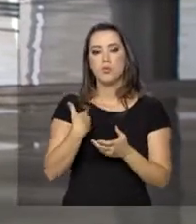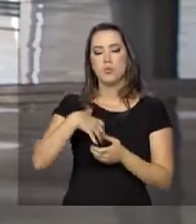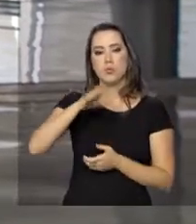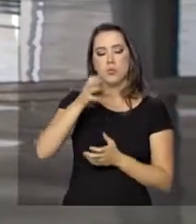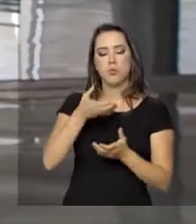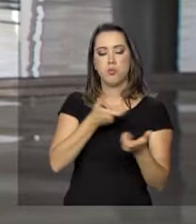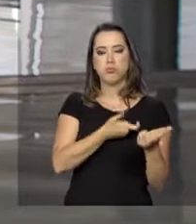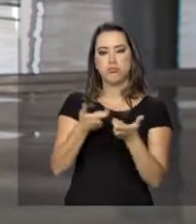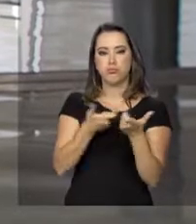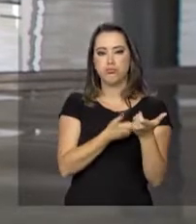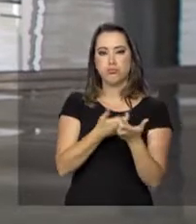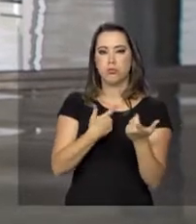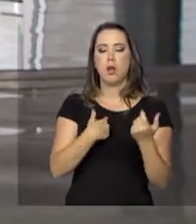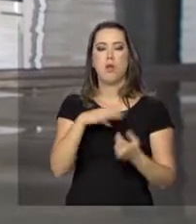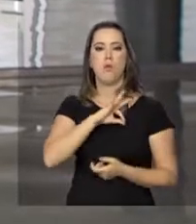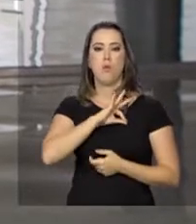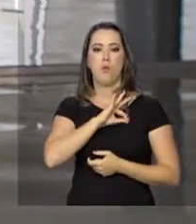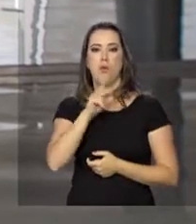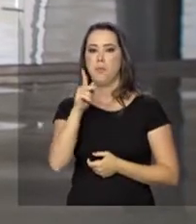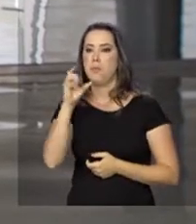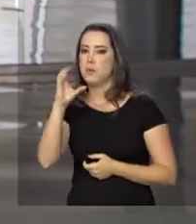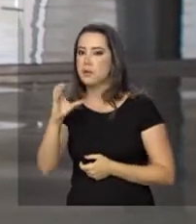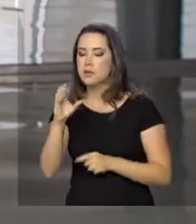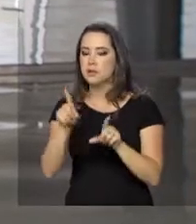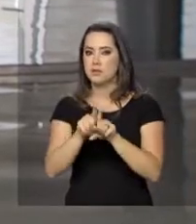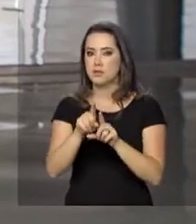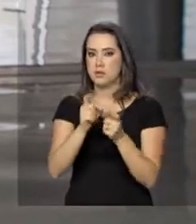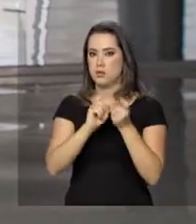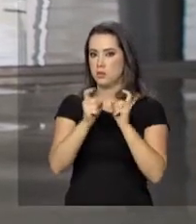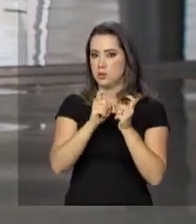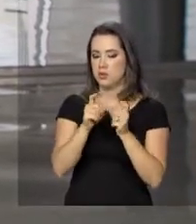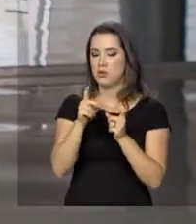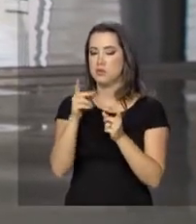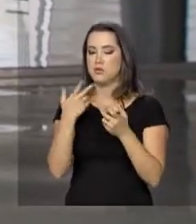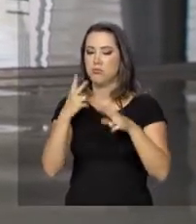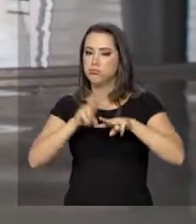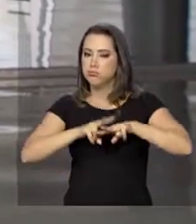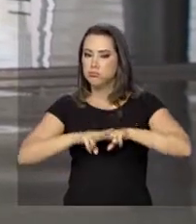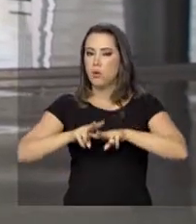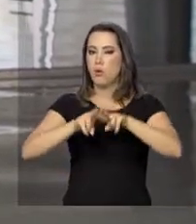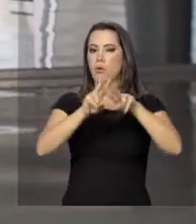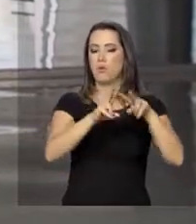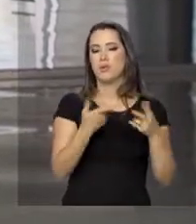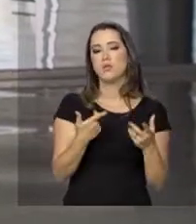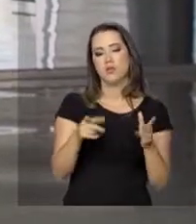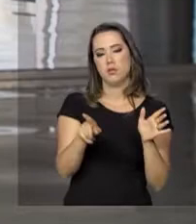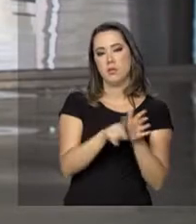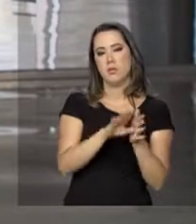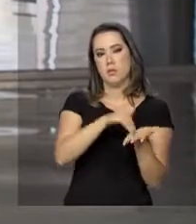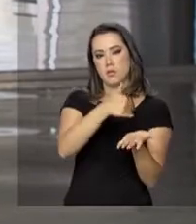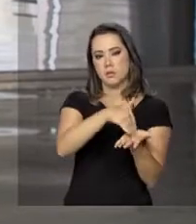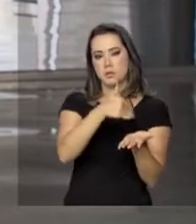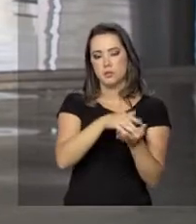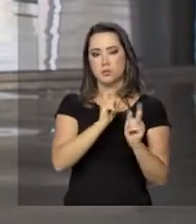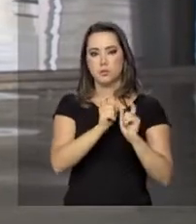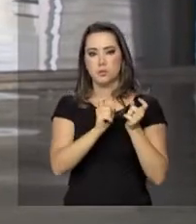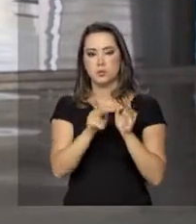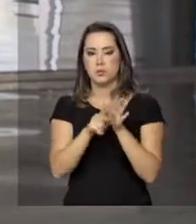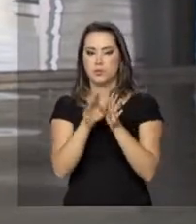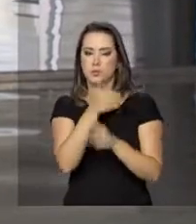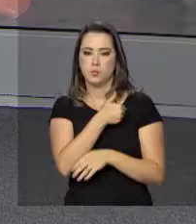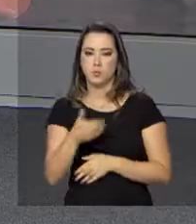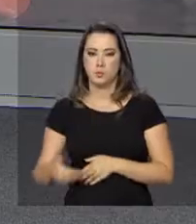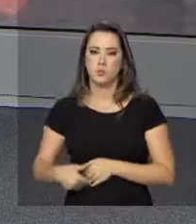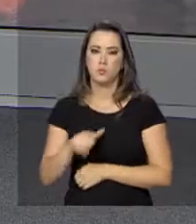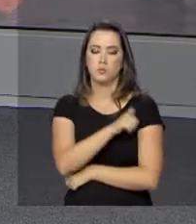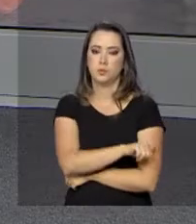a Polícia Civil, a Secretaria de Administração Penitenciária e a Secretaria de Segurança Pública do Estado. Roberta, volto com você.